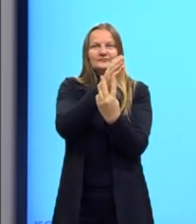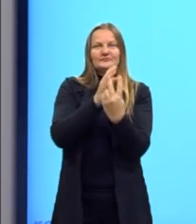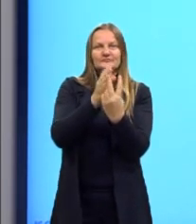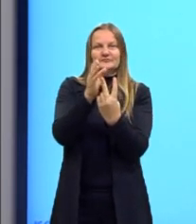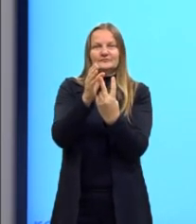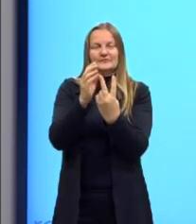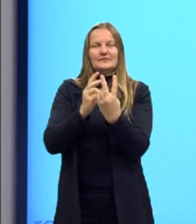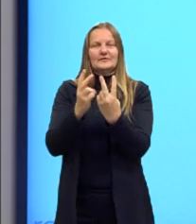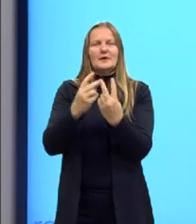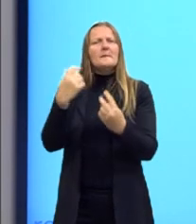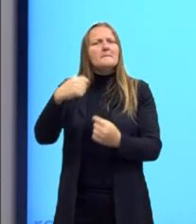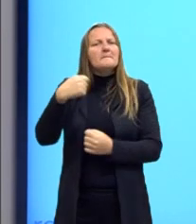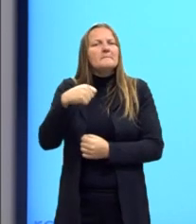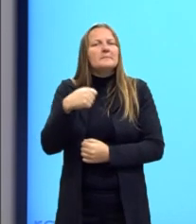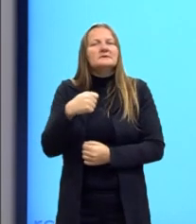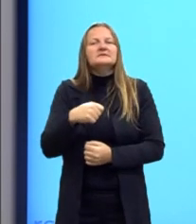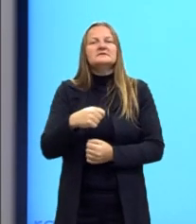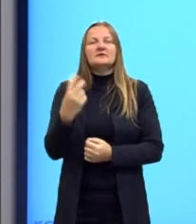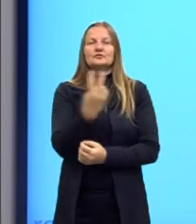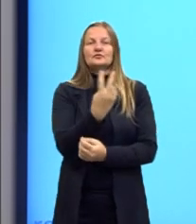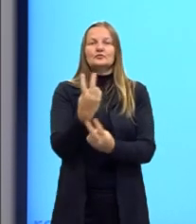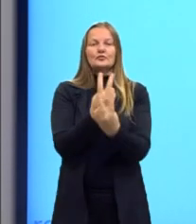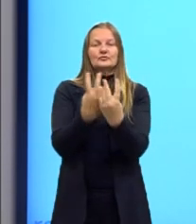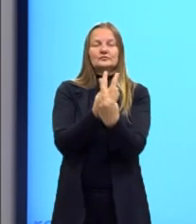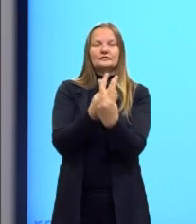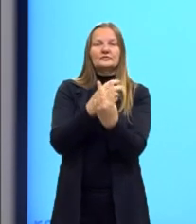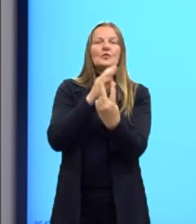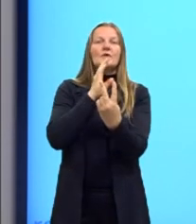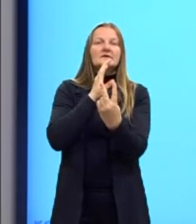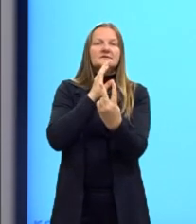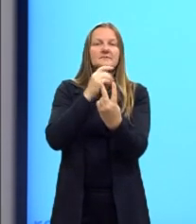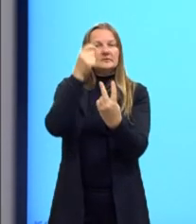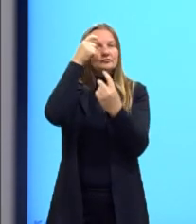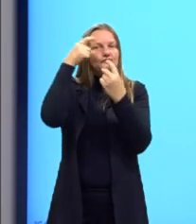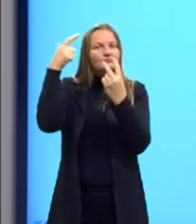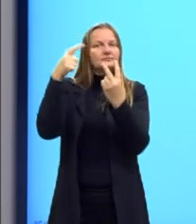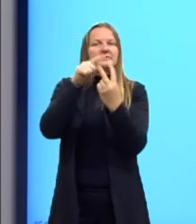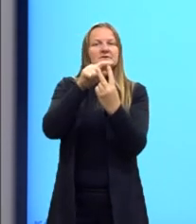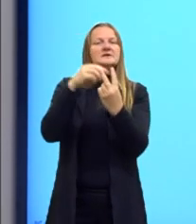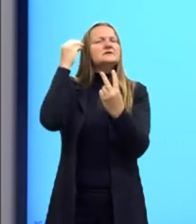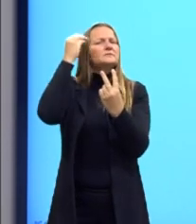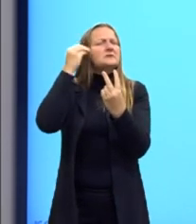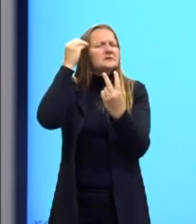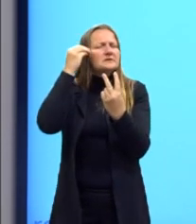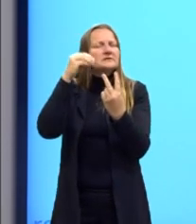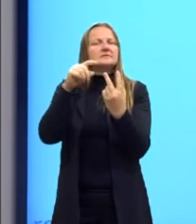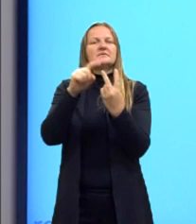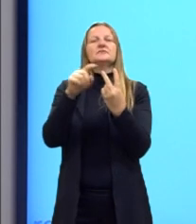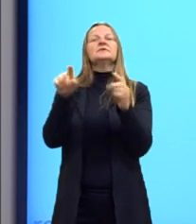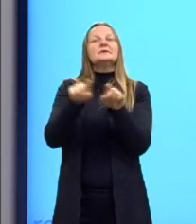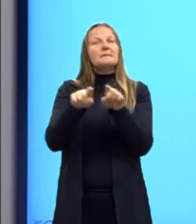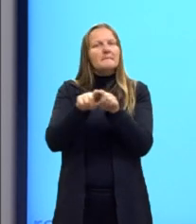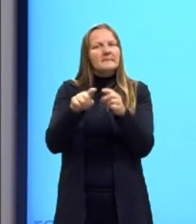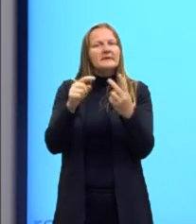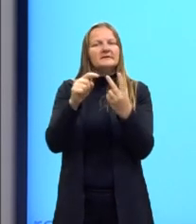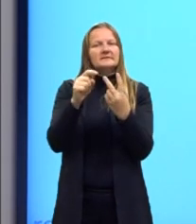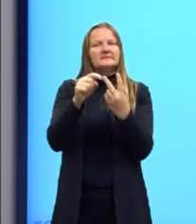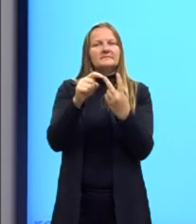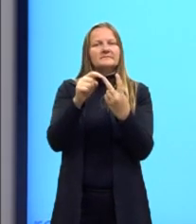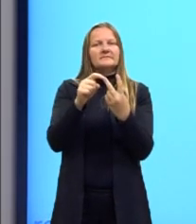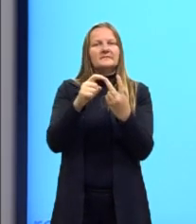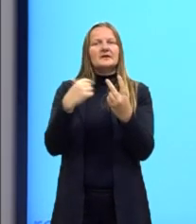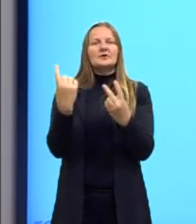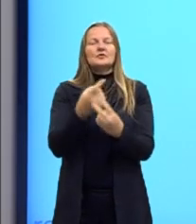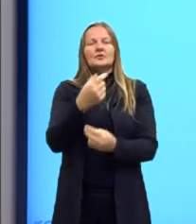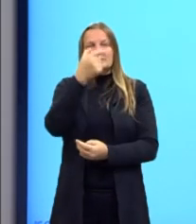que é necessário as duas formas de conhecimento. É necessário a experiência e também é necessário a